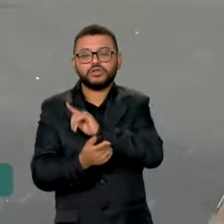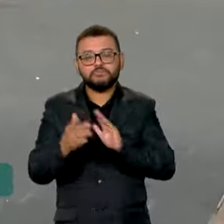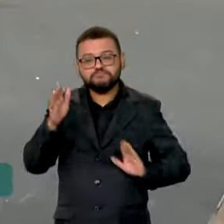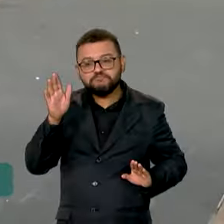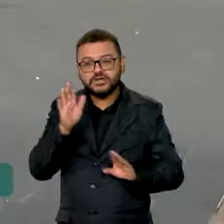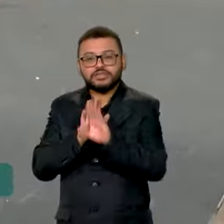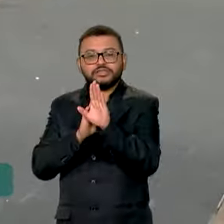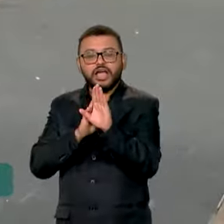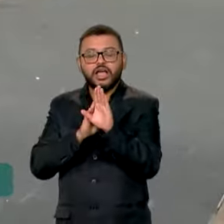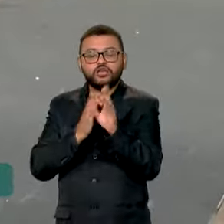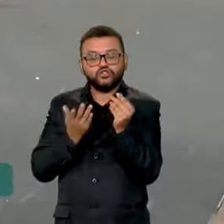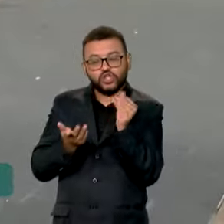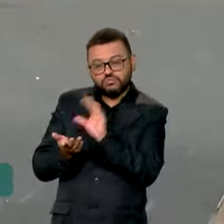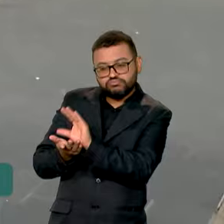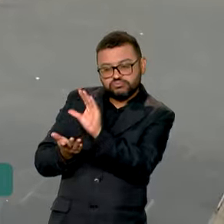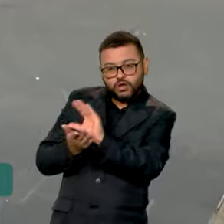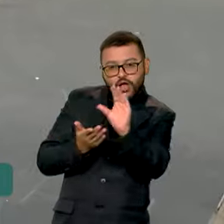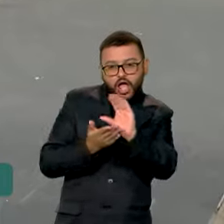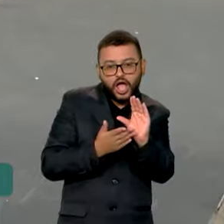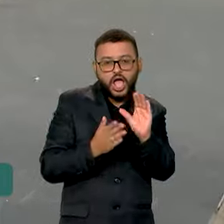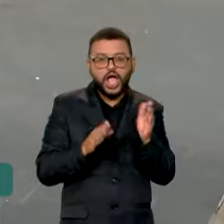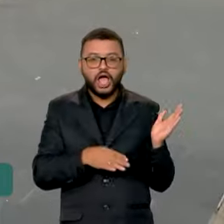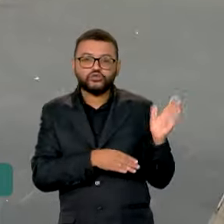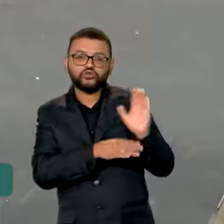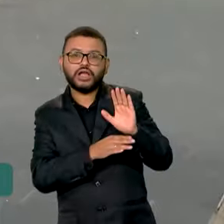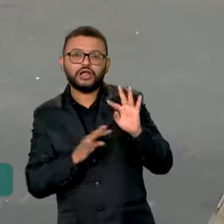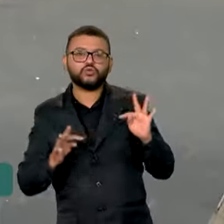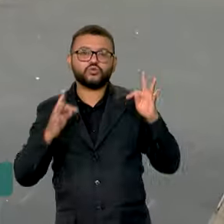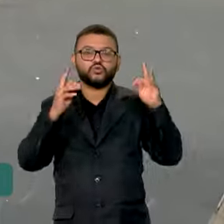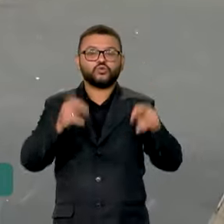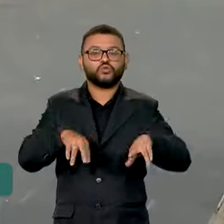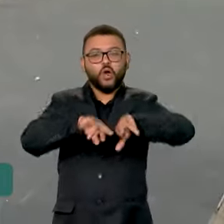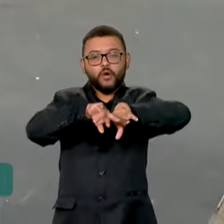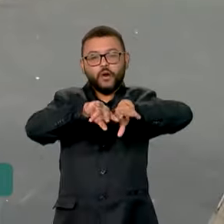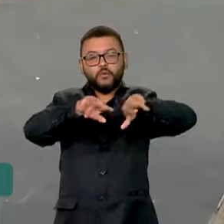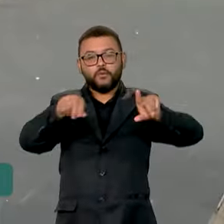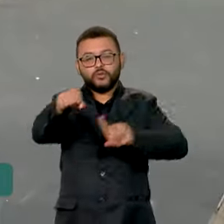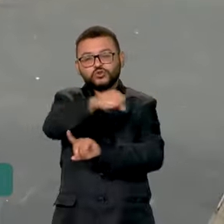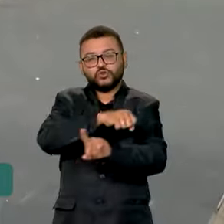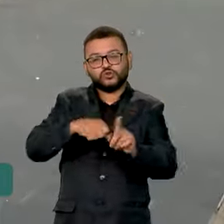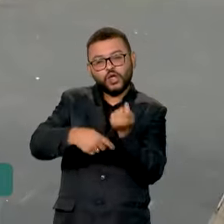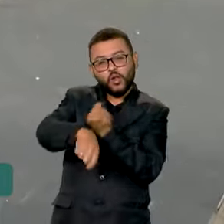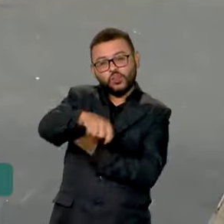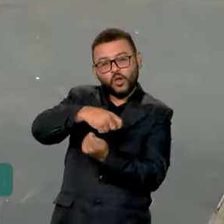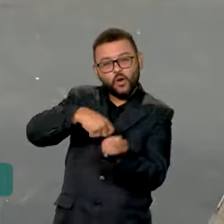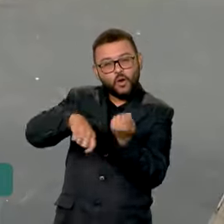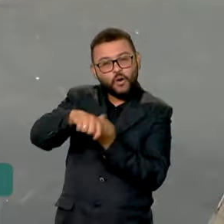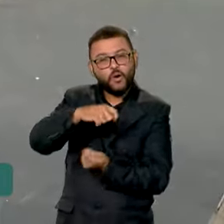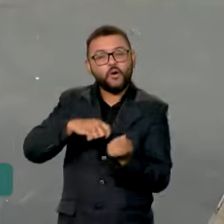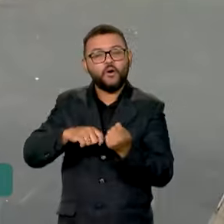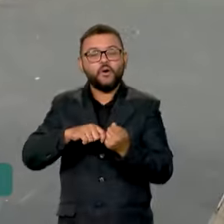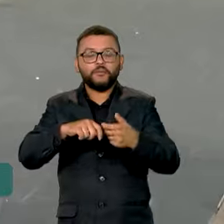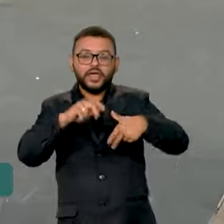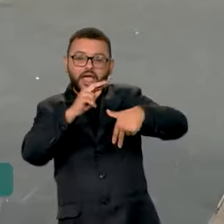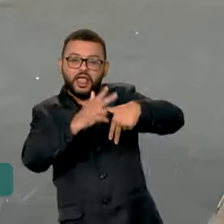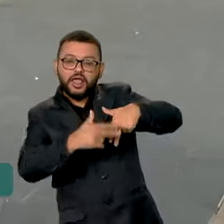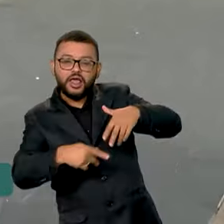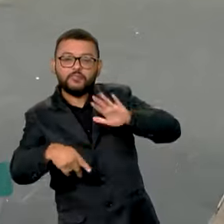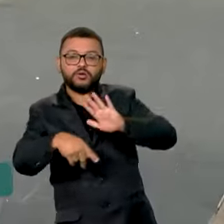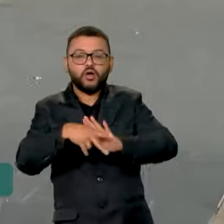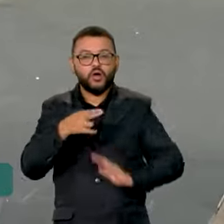nacionalizar os recursos e também de contemplar a diversidade socioeconômica, étnico-racial,